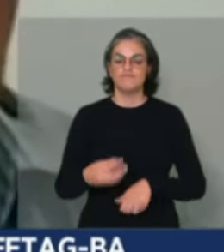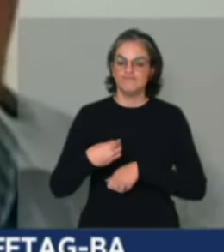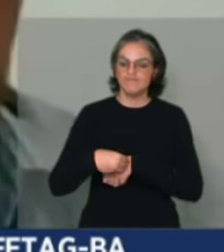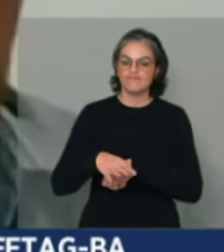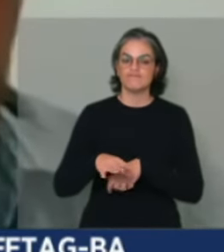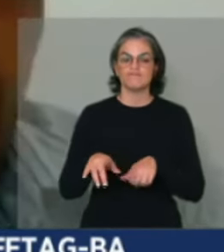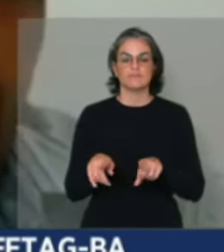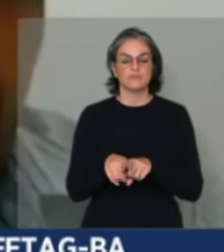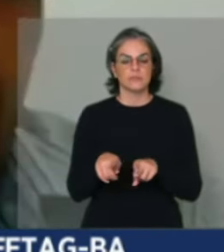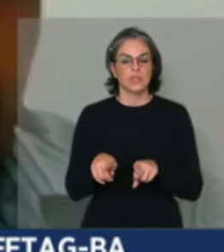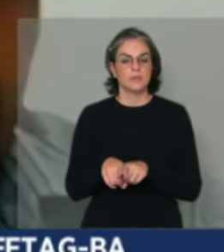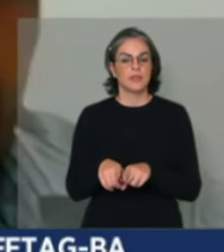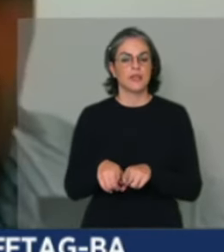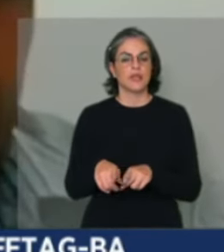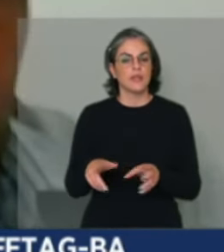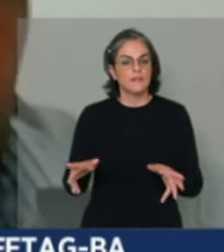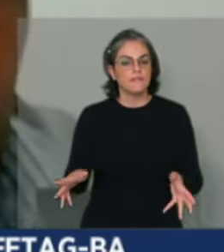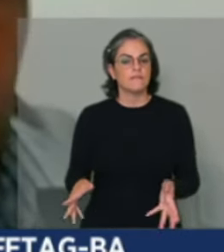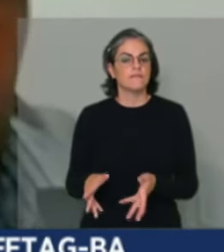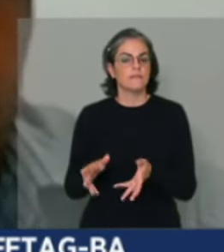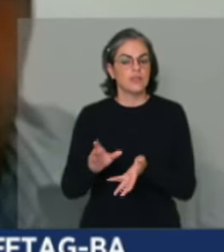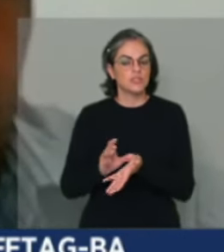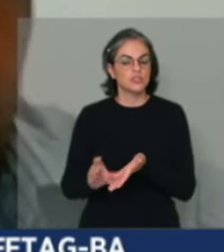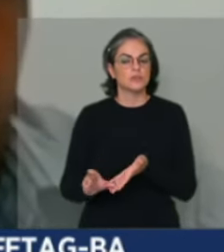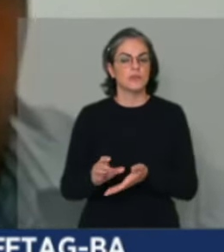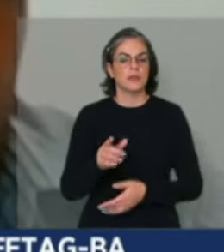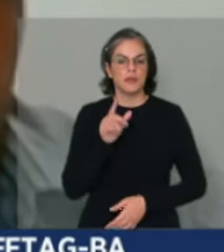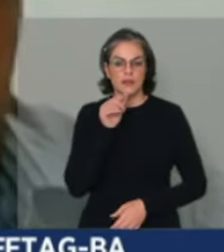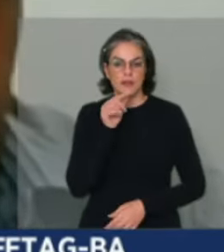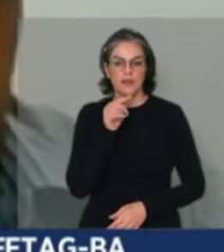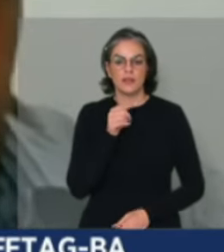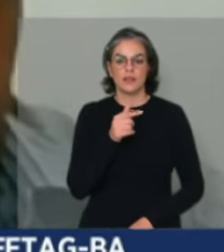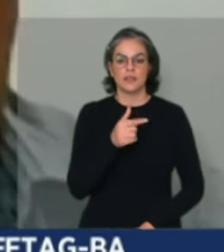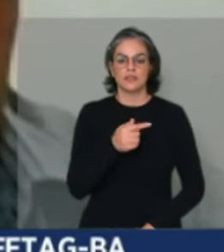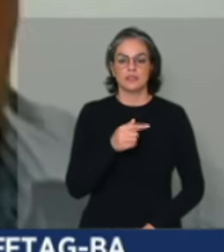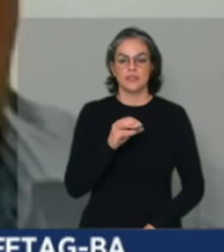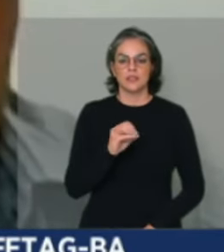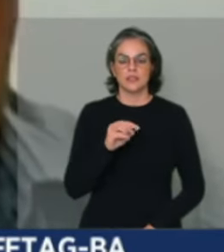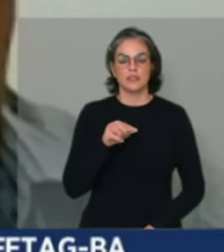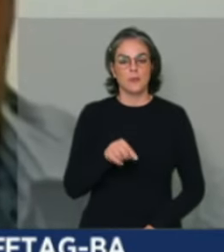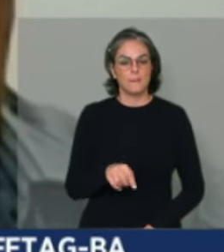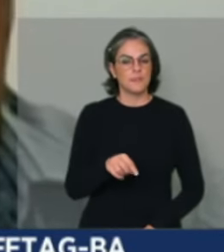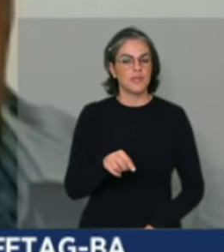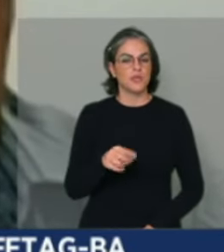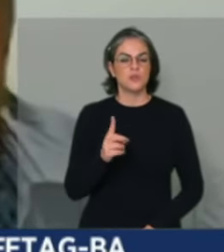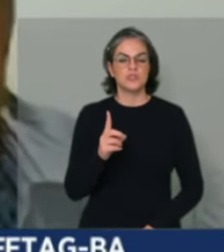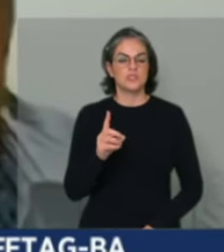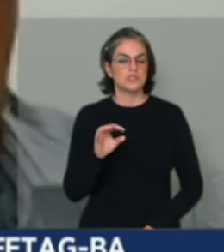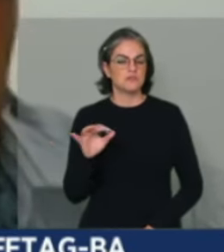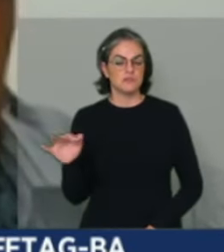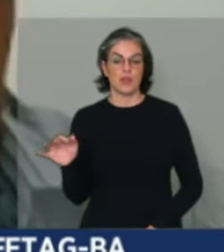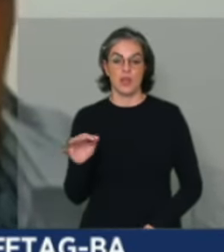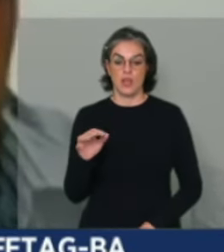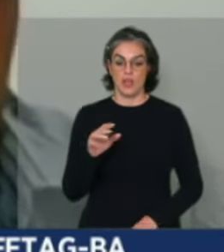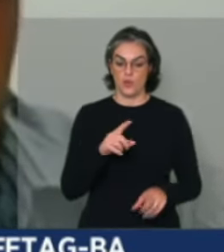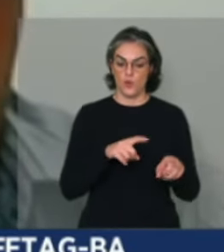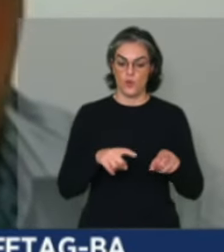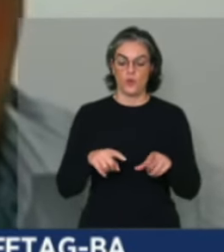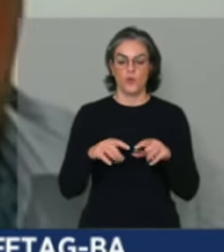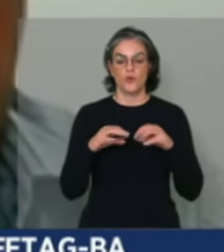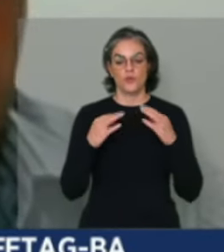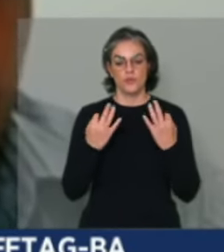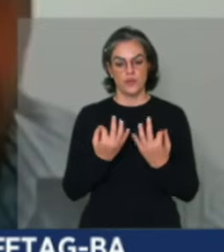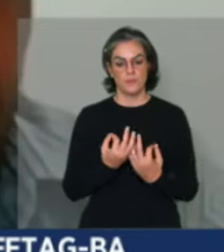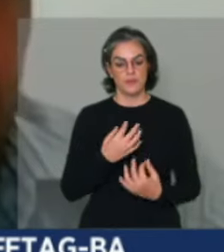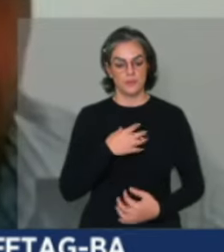pois apenas 70 mil, 225 agricultores familiares baianos, eles plantam de forma irrigada,